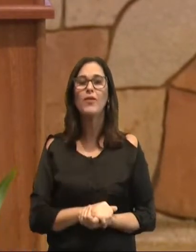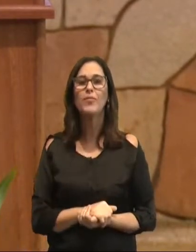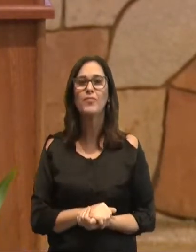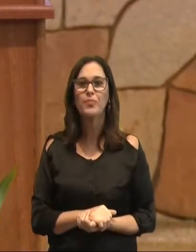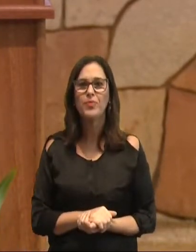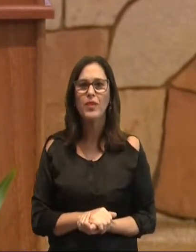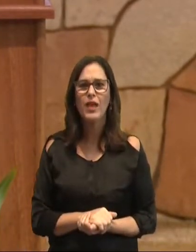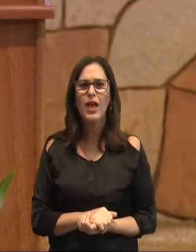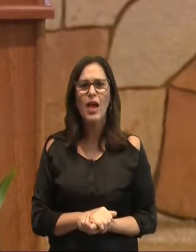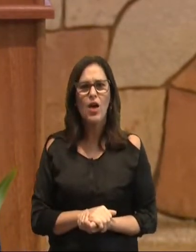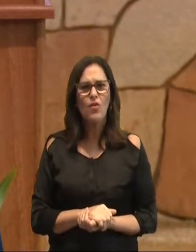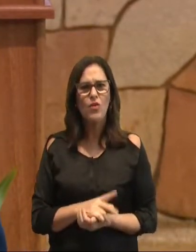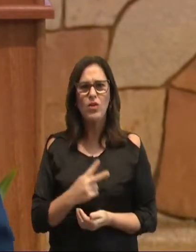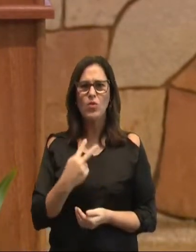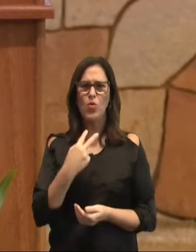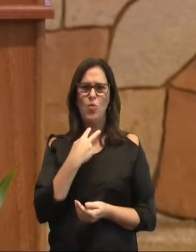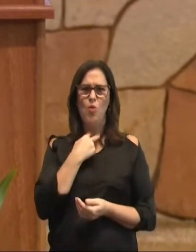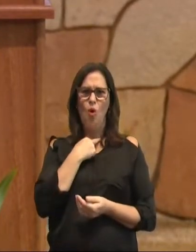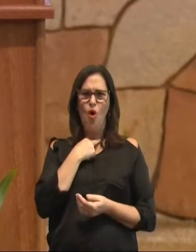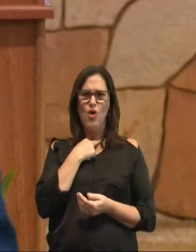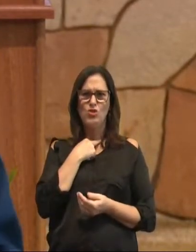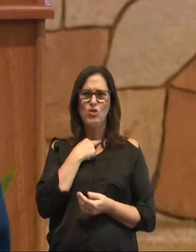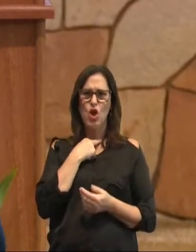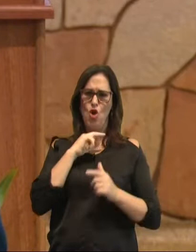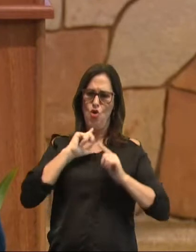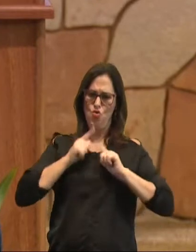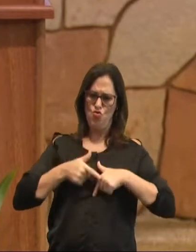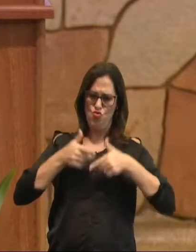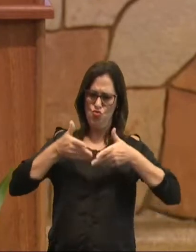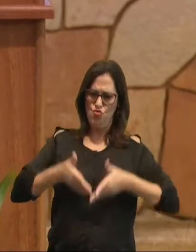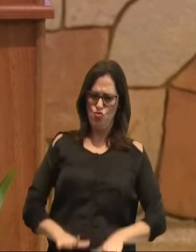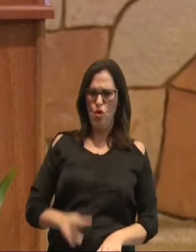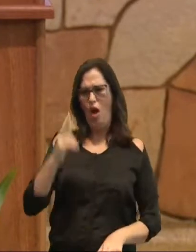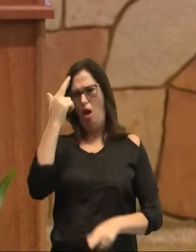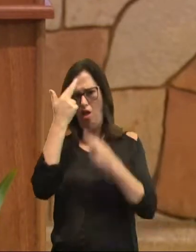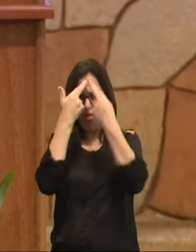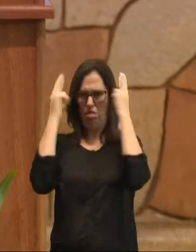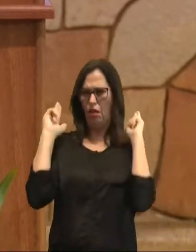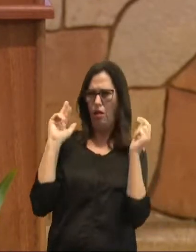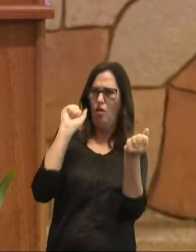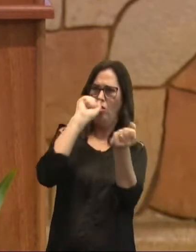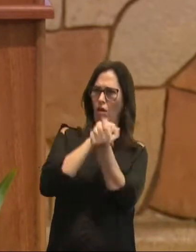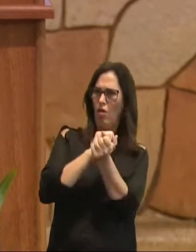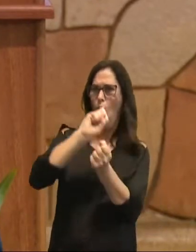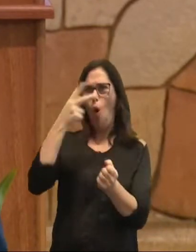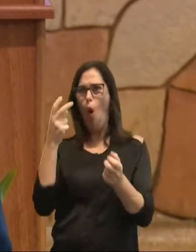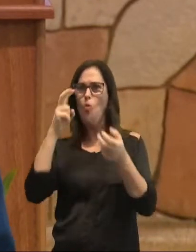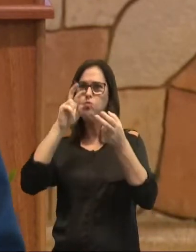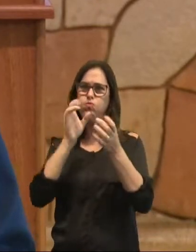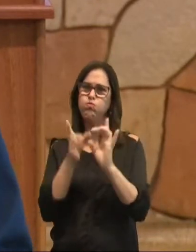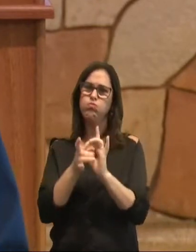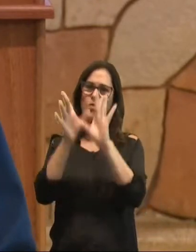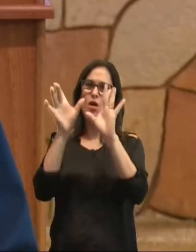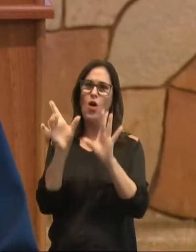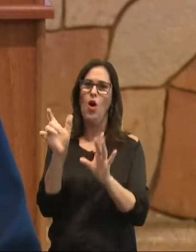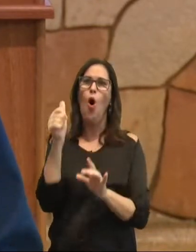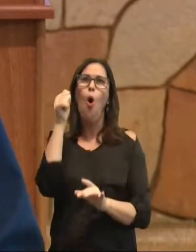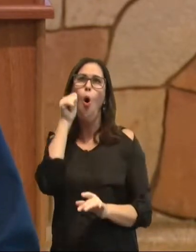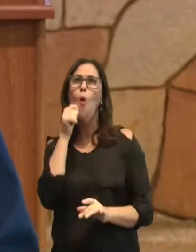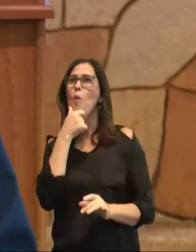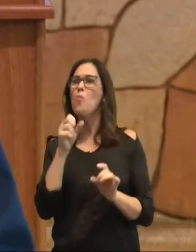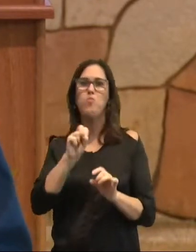arte, não pode haver judeu, nem grego, nem escravo, nem liberto, nem homem, nem mulher,